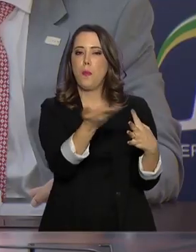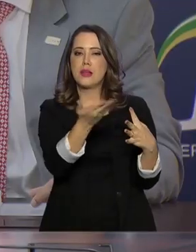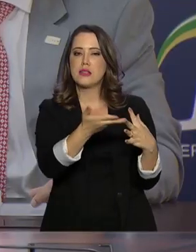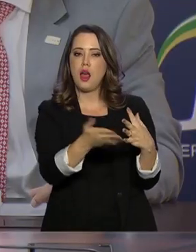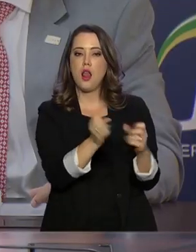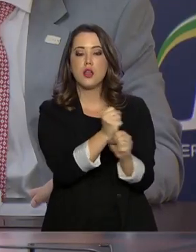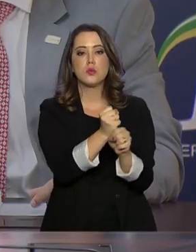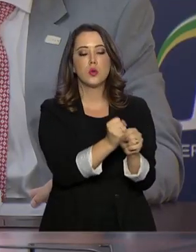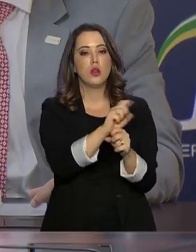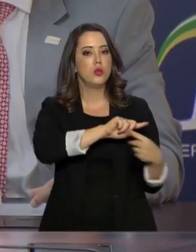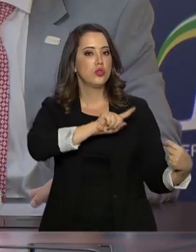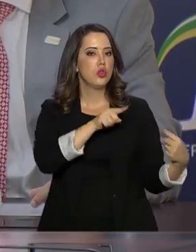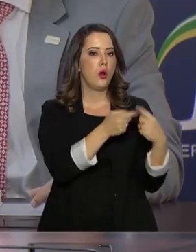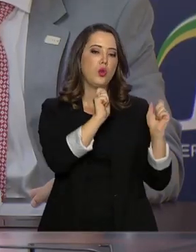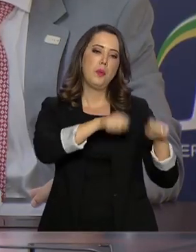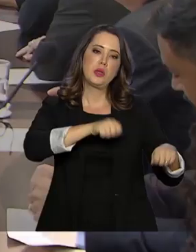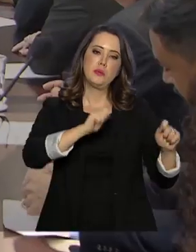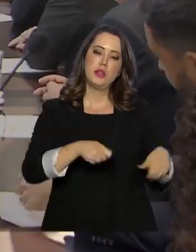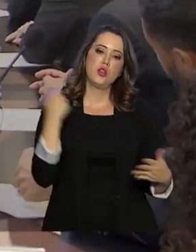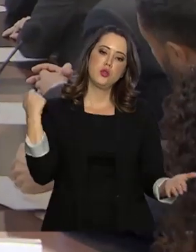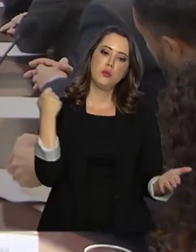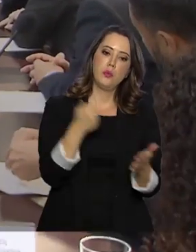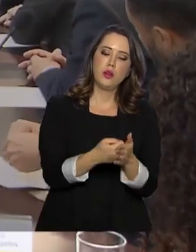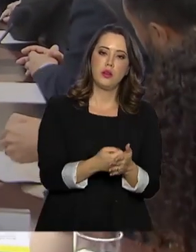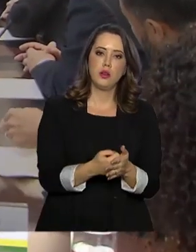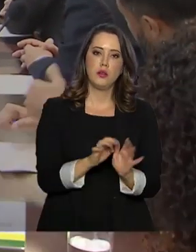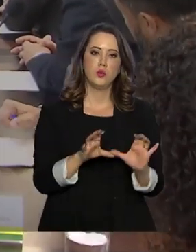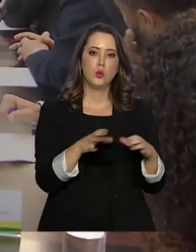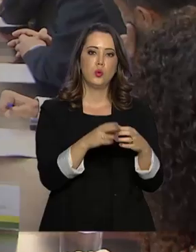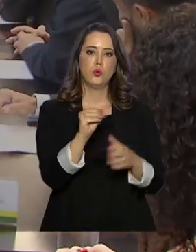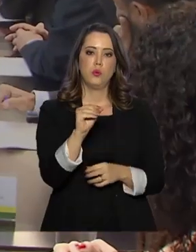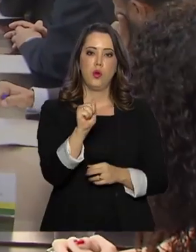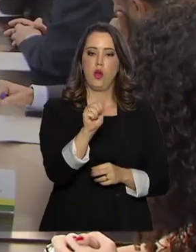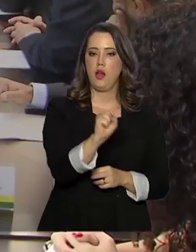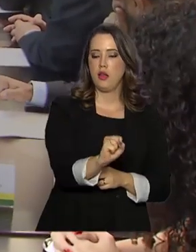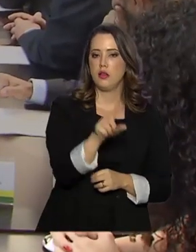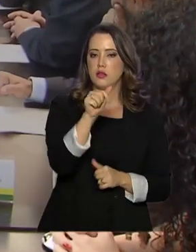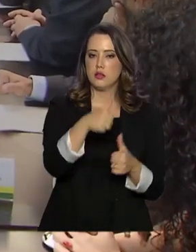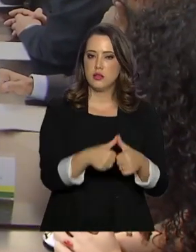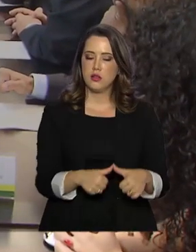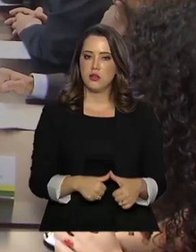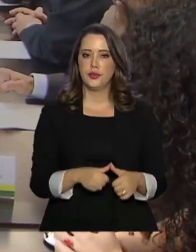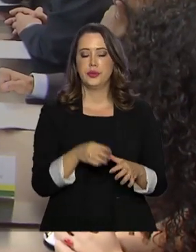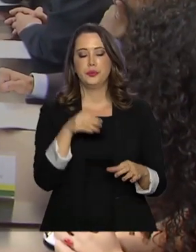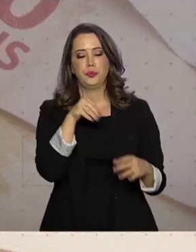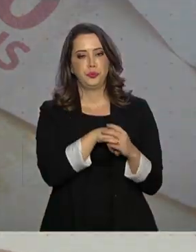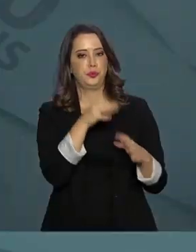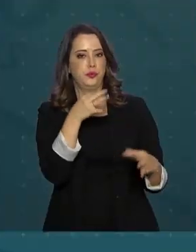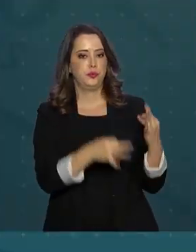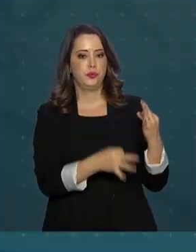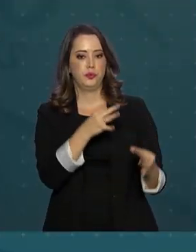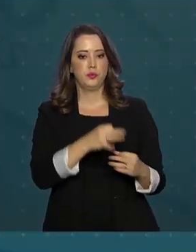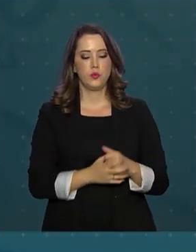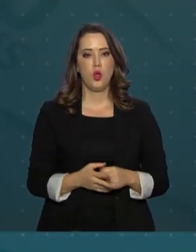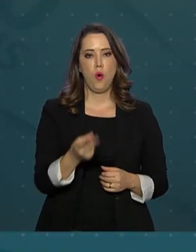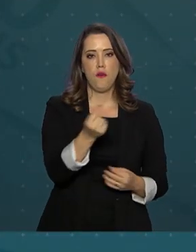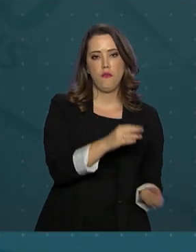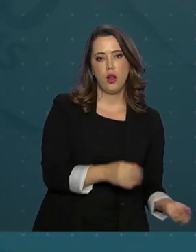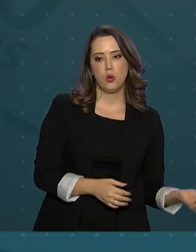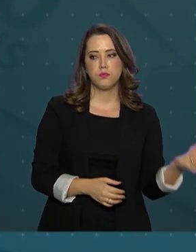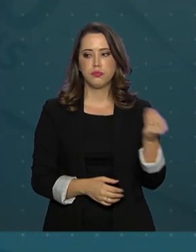anuais, de acordo com a capacidade de pagamento do Grupo OAS, que está em recuperação judicial. O montante